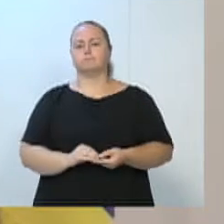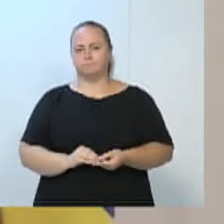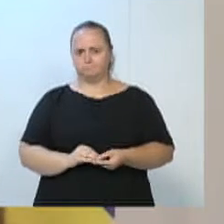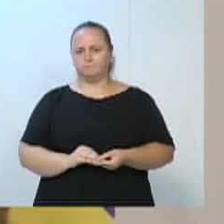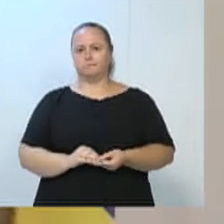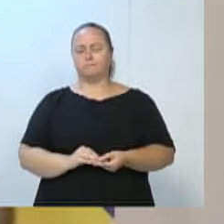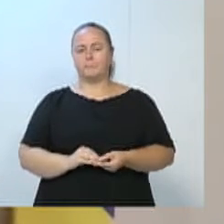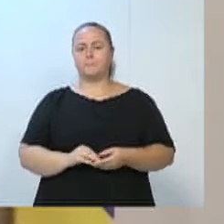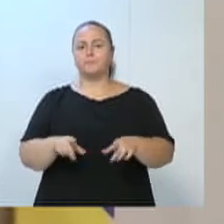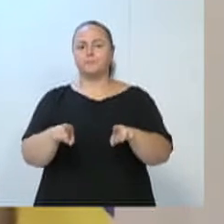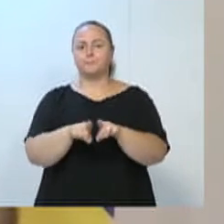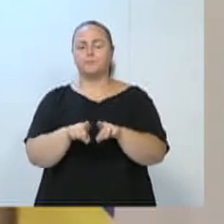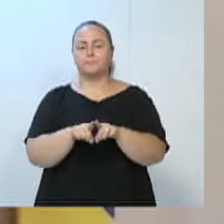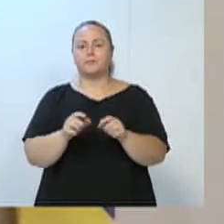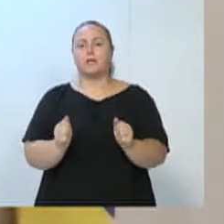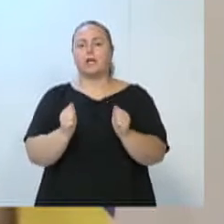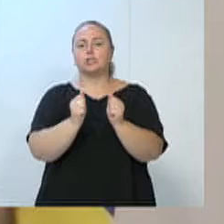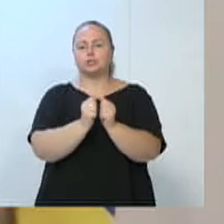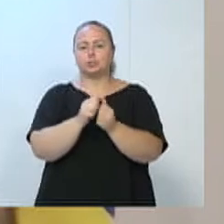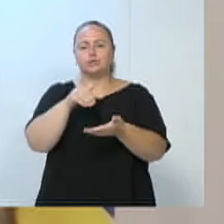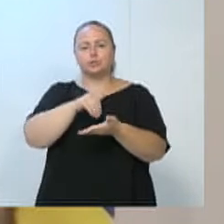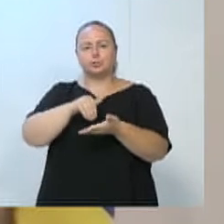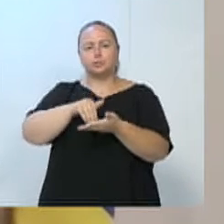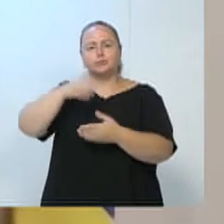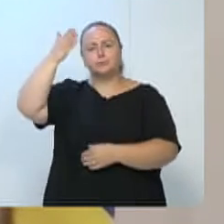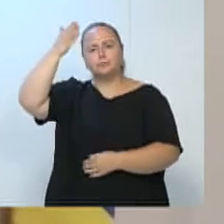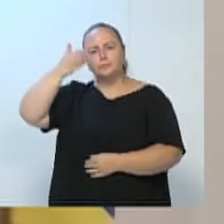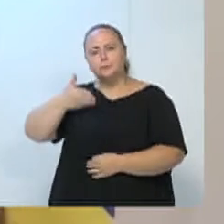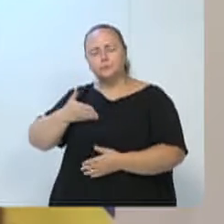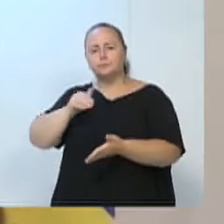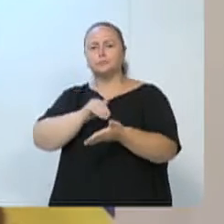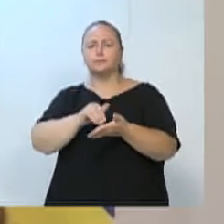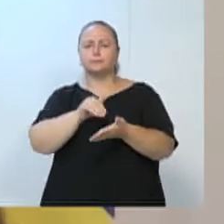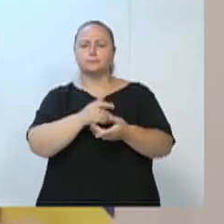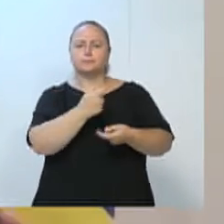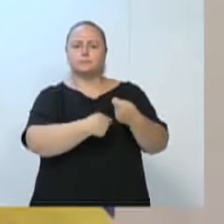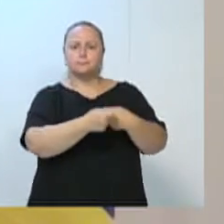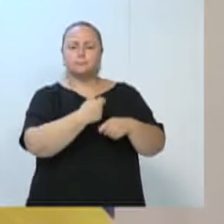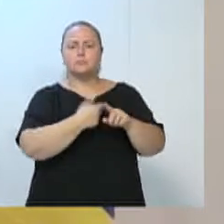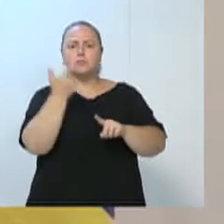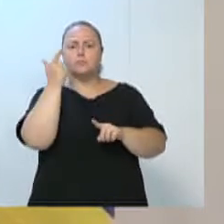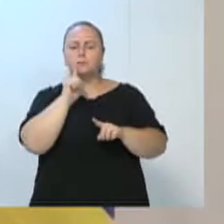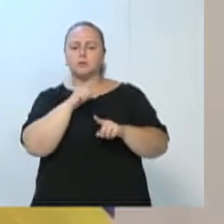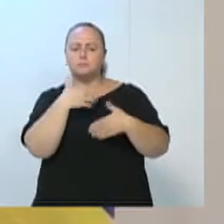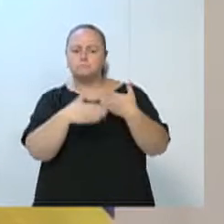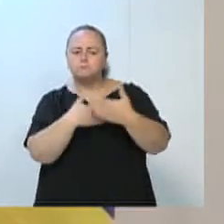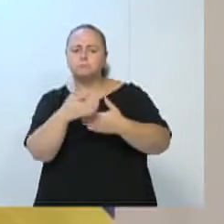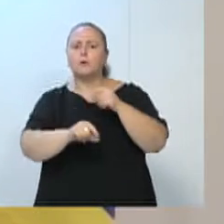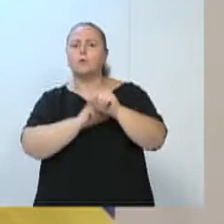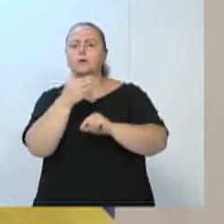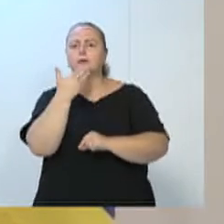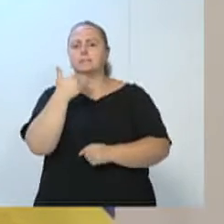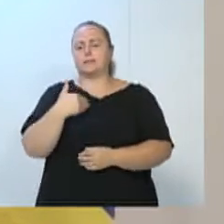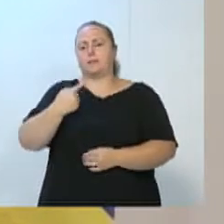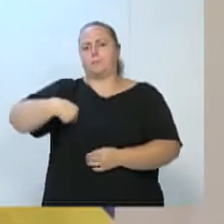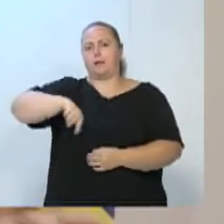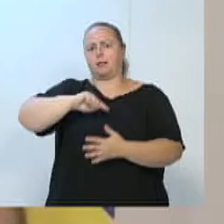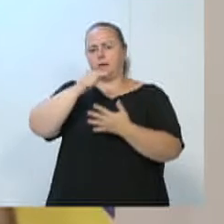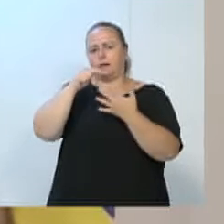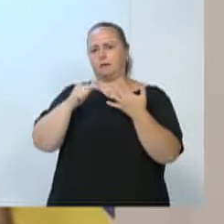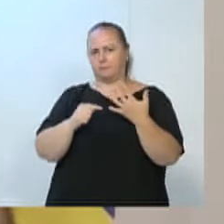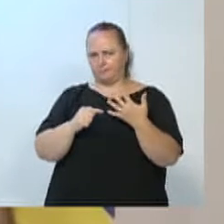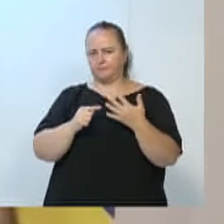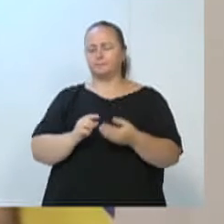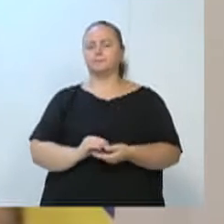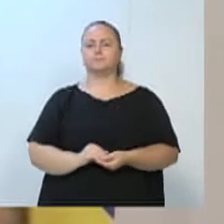secretário, secretário da Educação, secretário de Administração, que a gente possa avançar em alguns pedidos que estão sendo feitos pelos secretários.